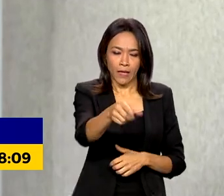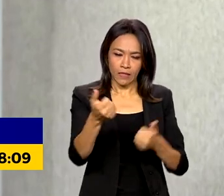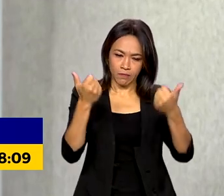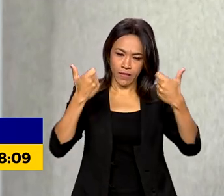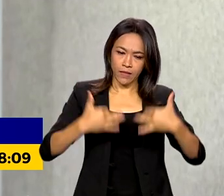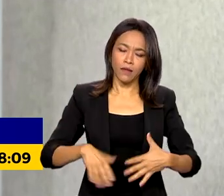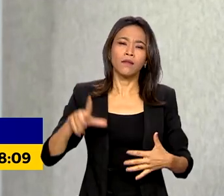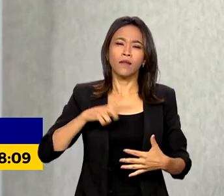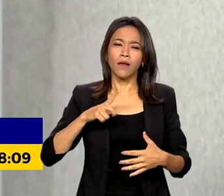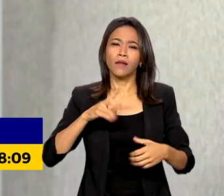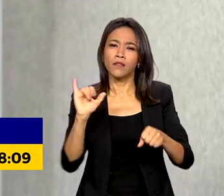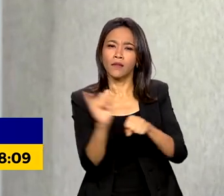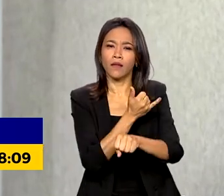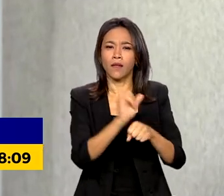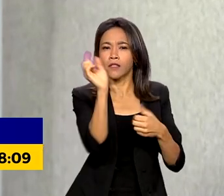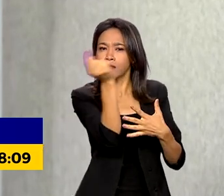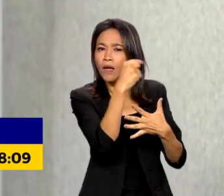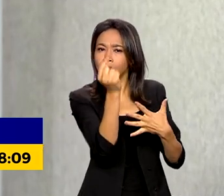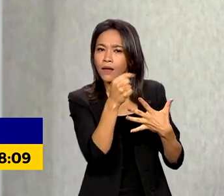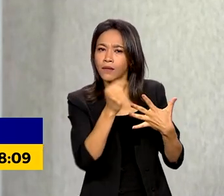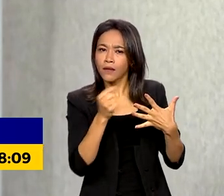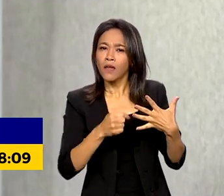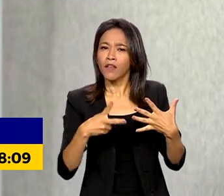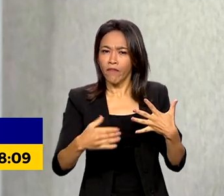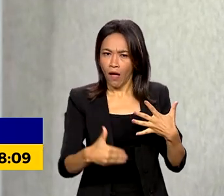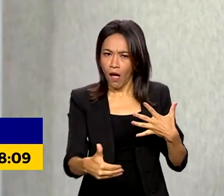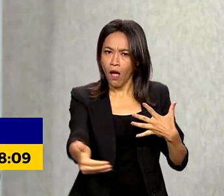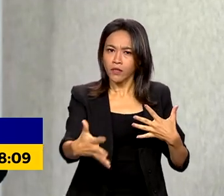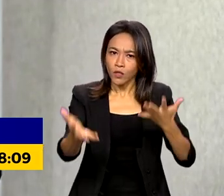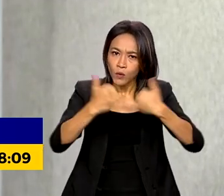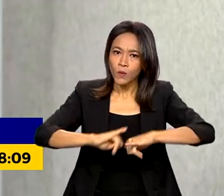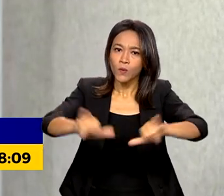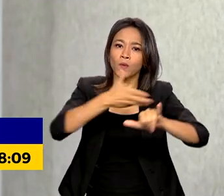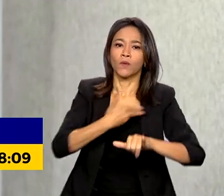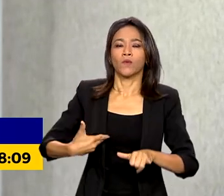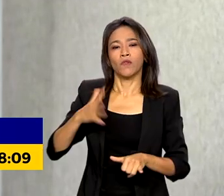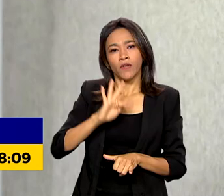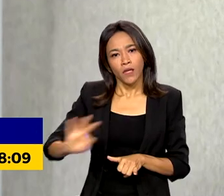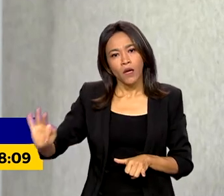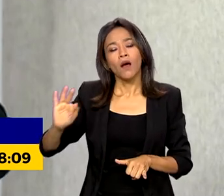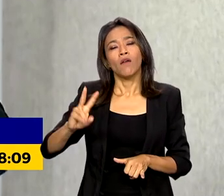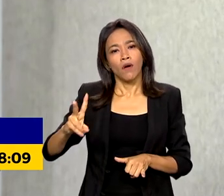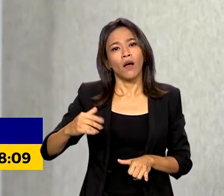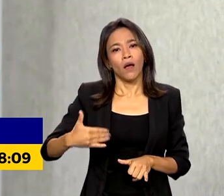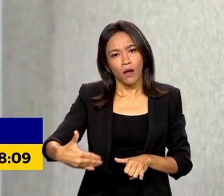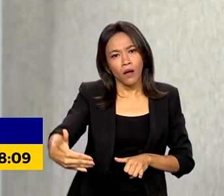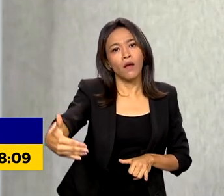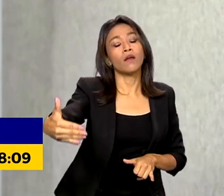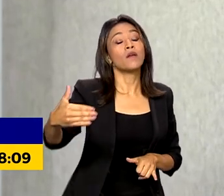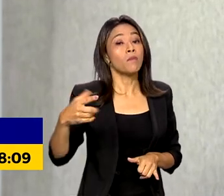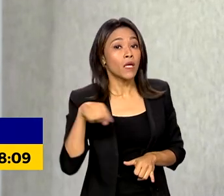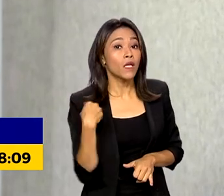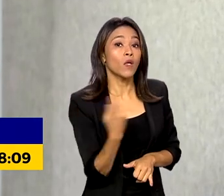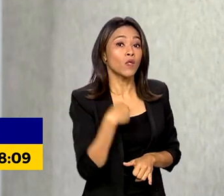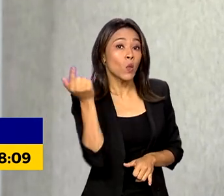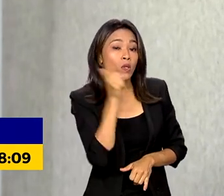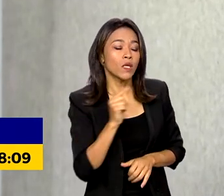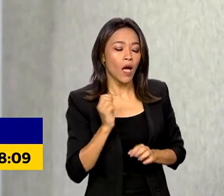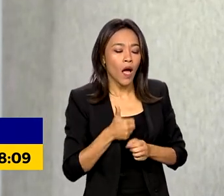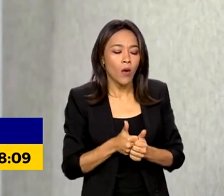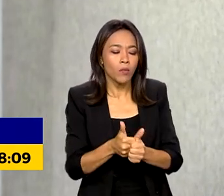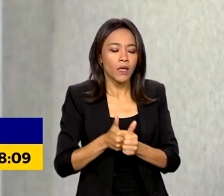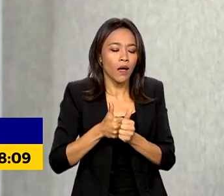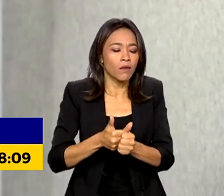medidas a serem lançadas pelo governo federal, articuladas ao longo desses anos, para que a gente possa acompanhar